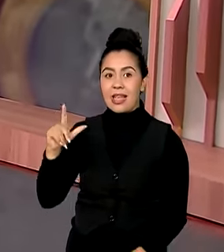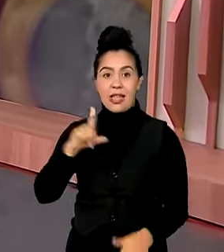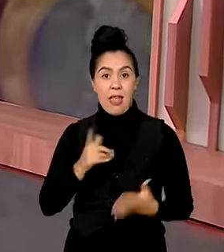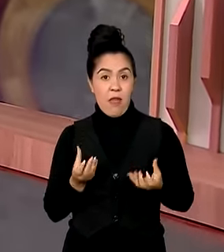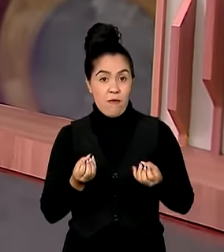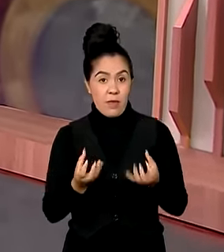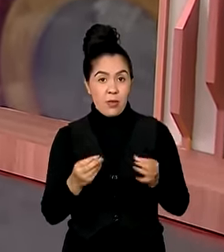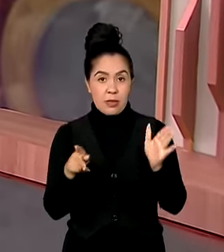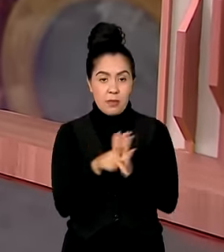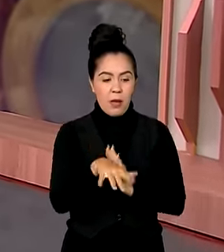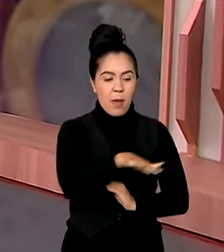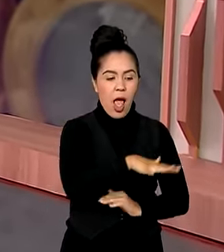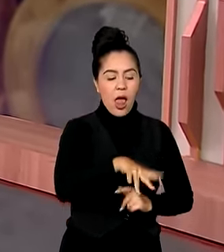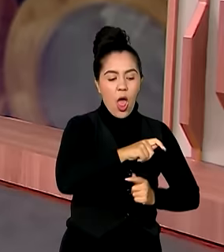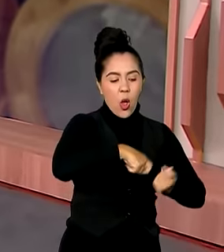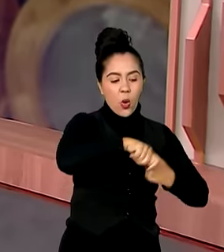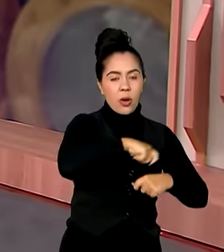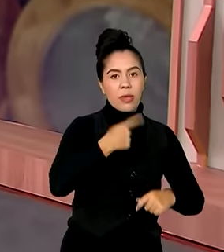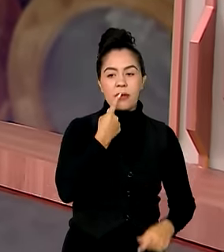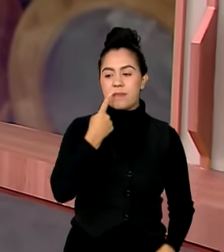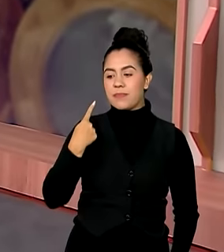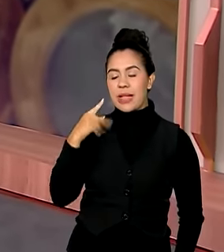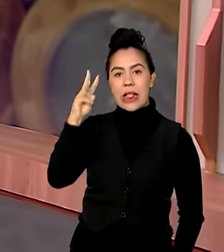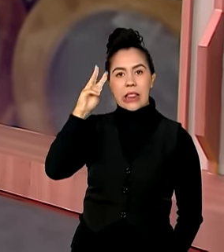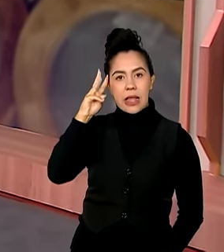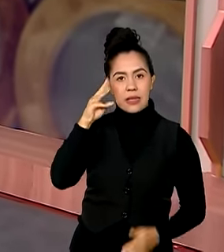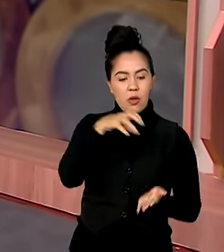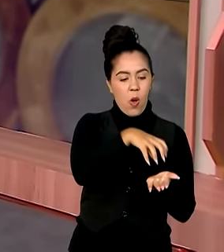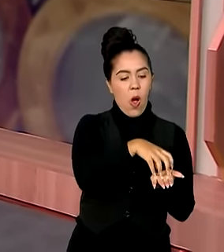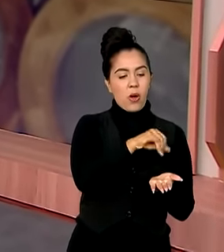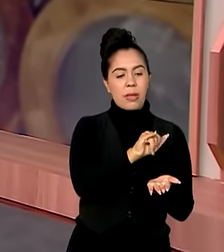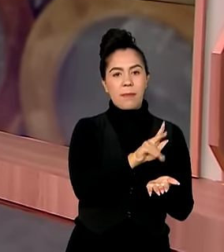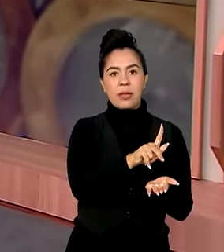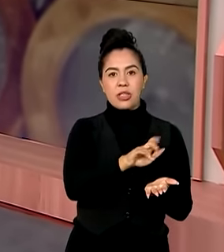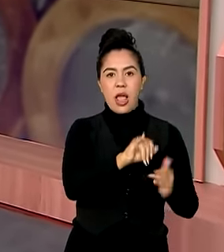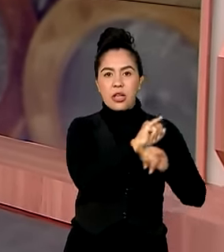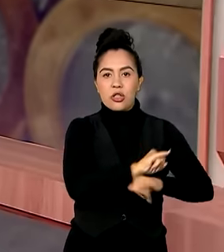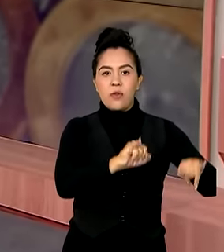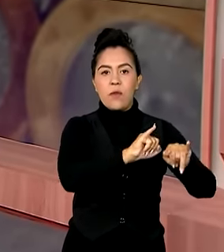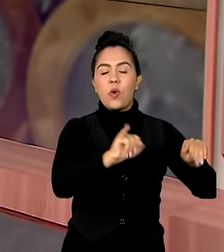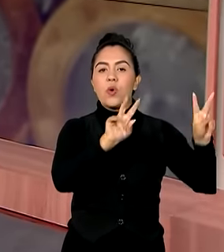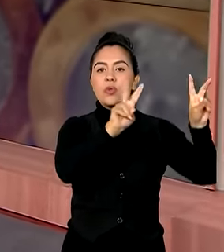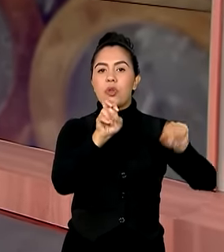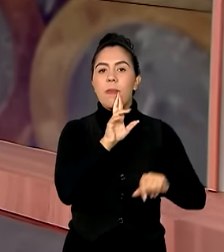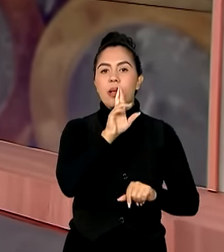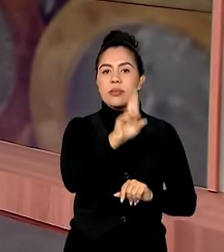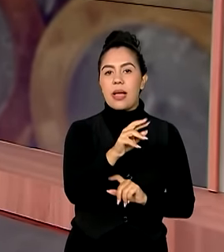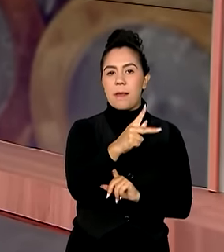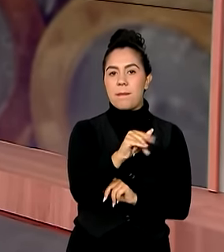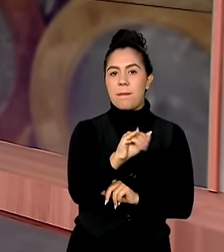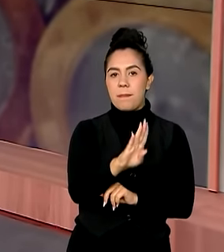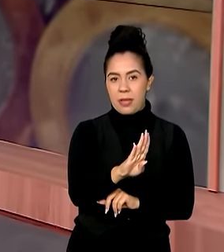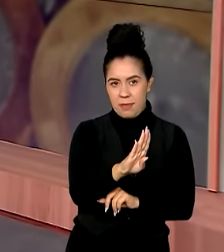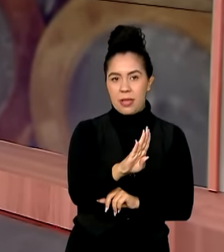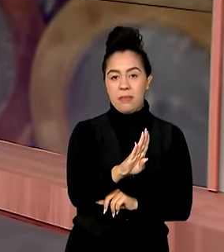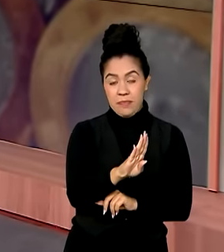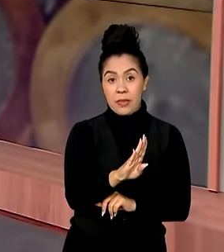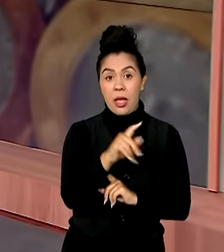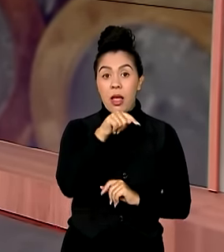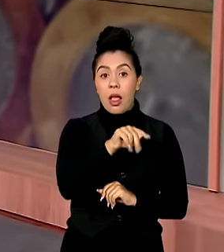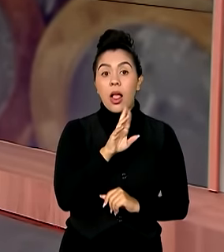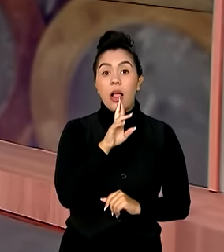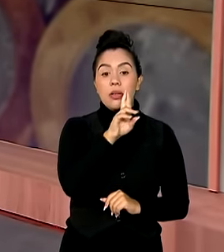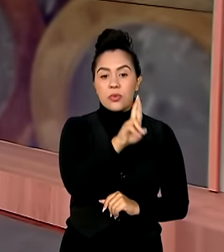da economia. Na terça-feira, o IBGE divulgou o resultado do PIB brasileiro no segundo trimestre do ano. O